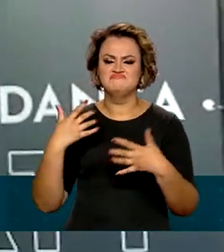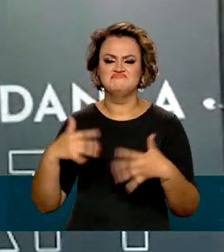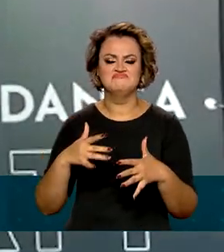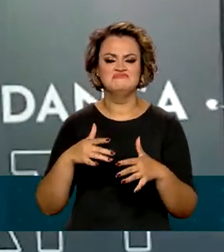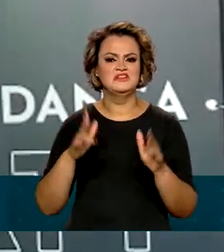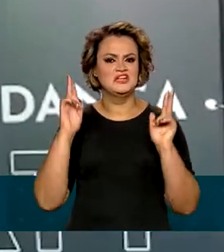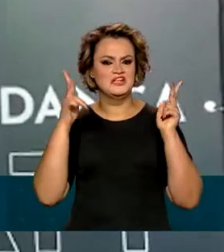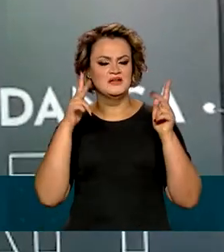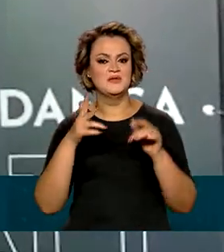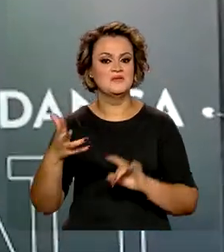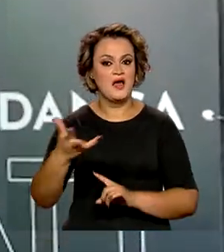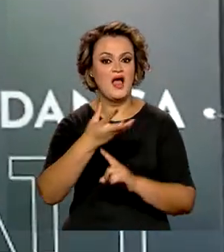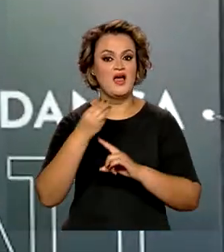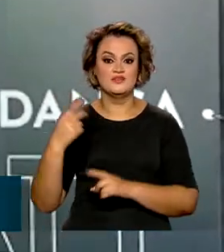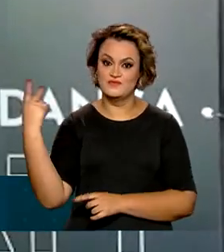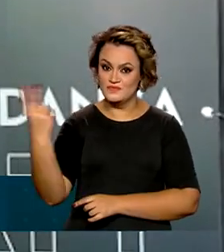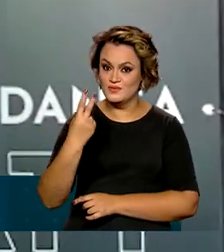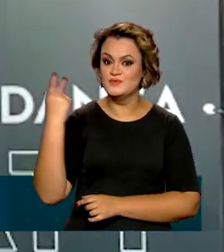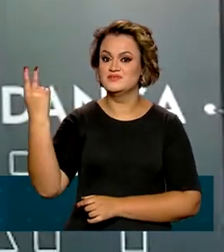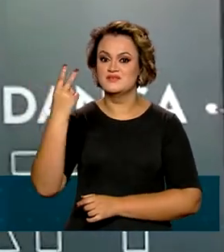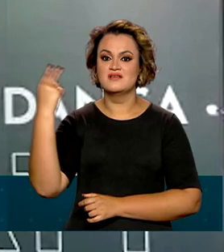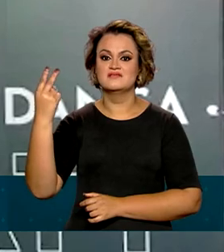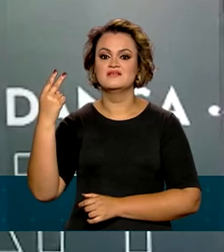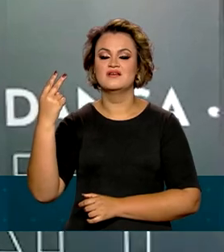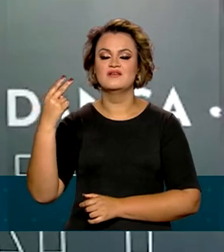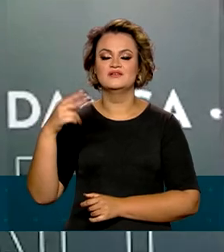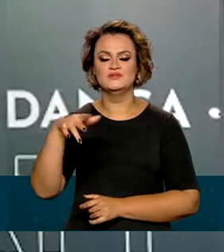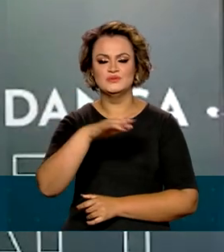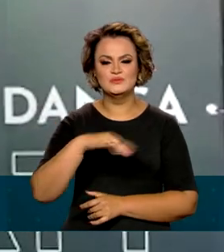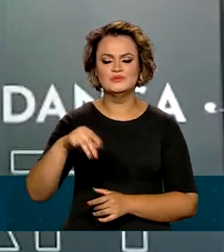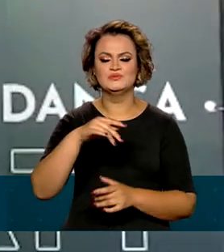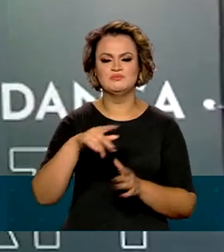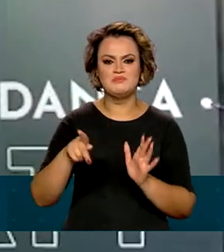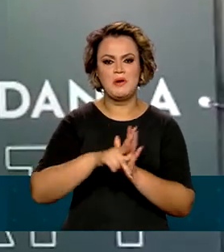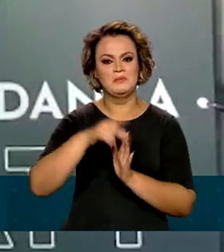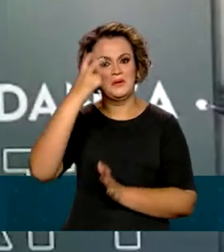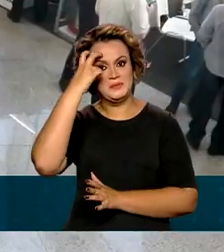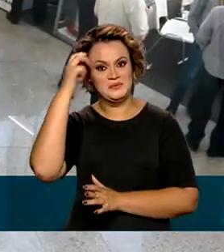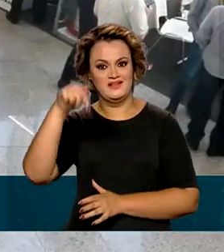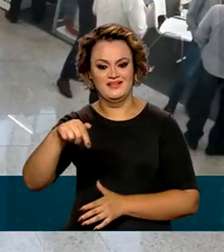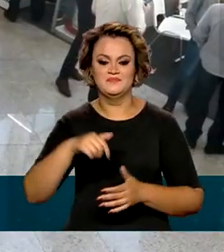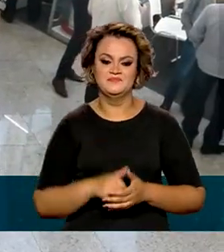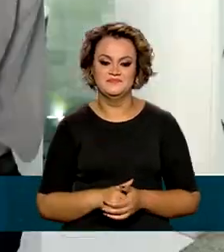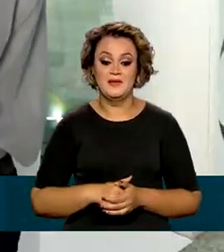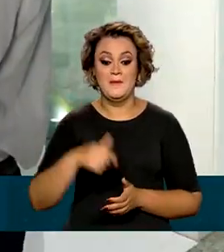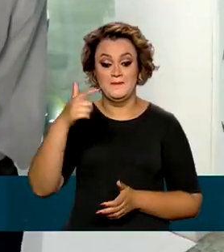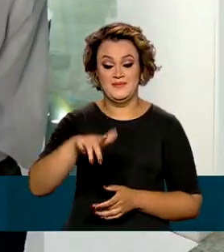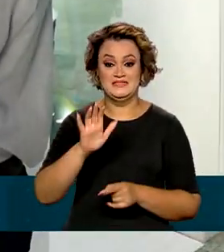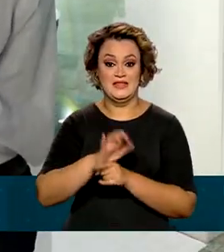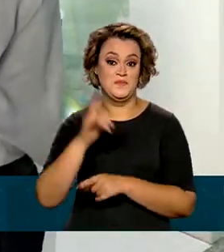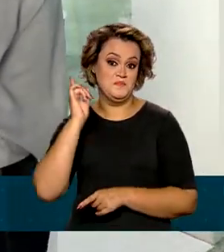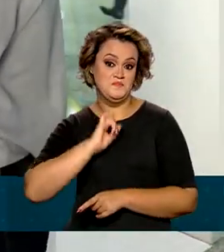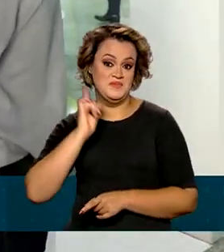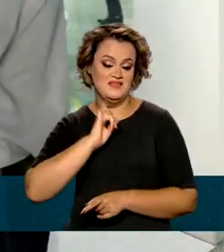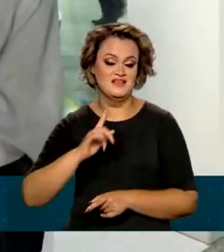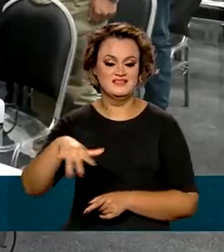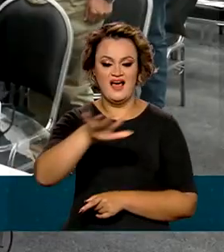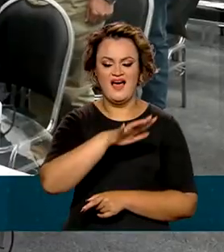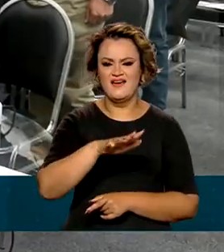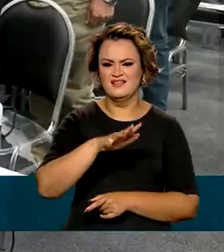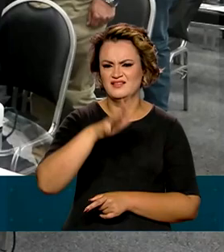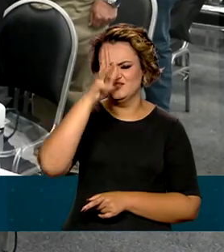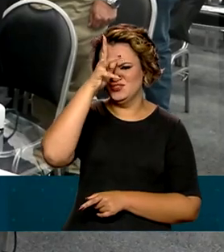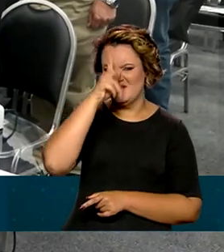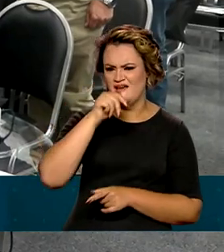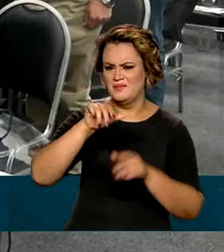entretenimento, a arte, a valorização de todo um patrimônio cultural. Já em Minas Gerais, criadores de